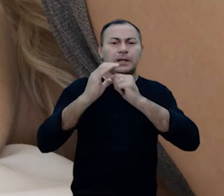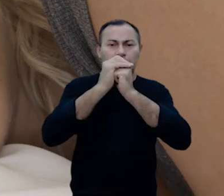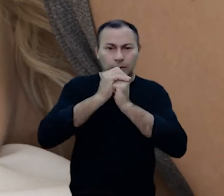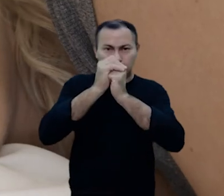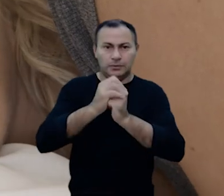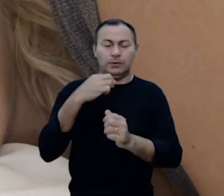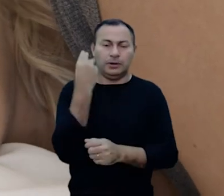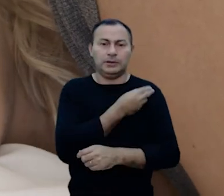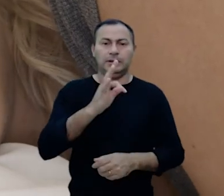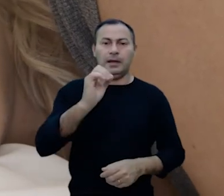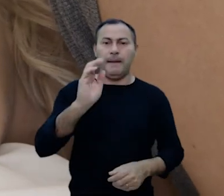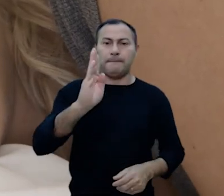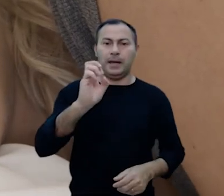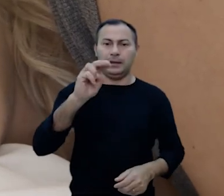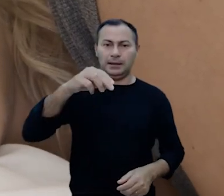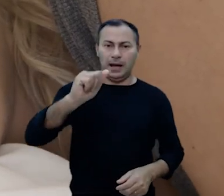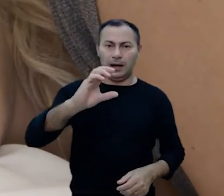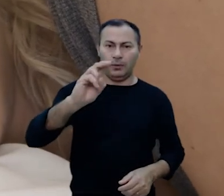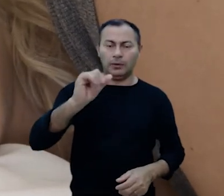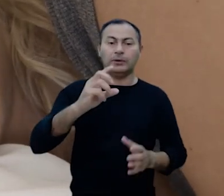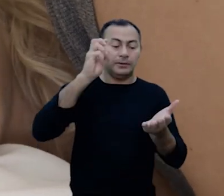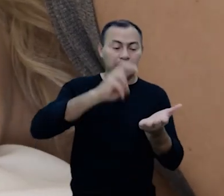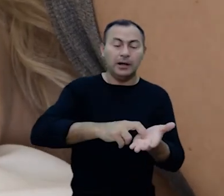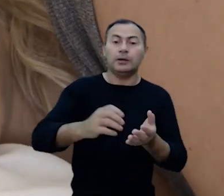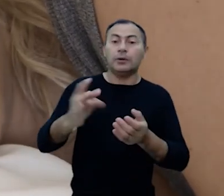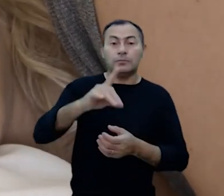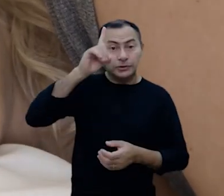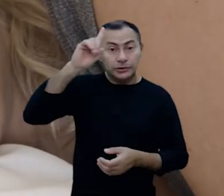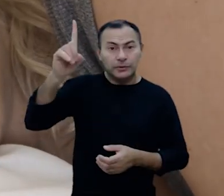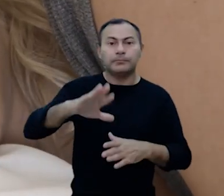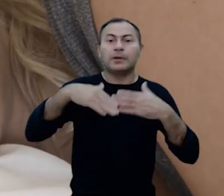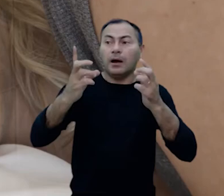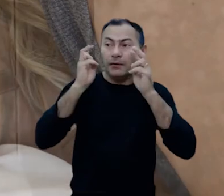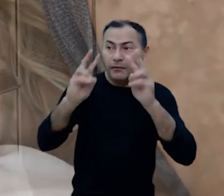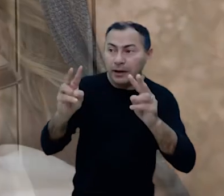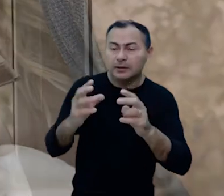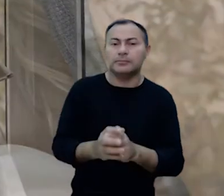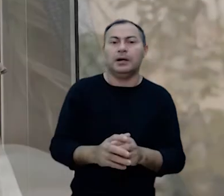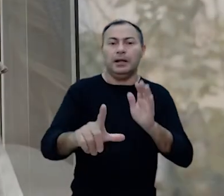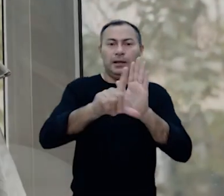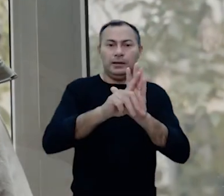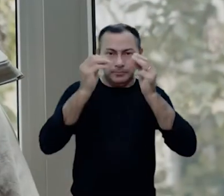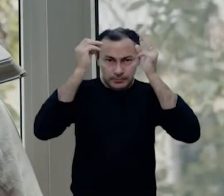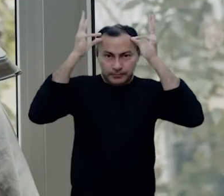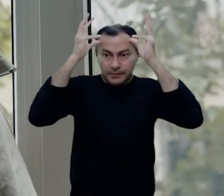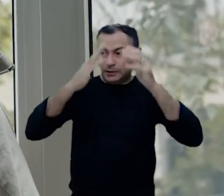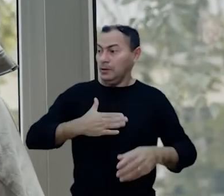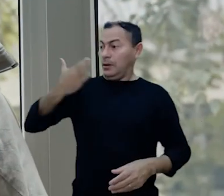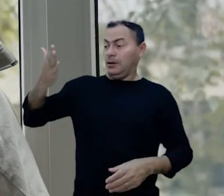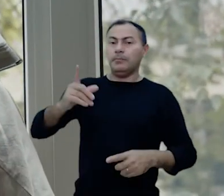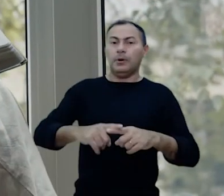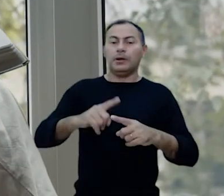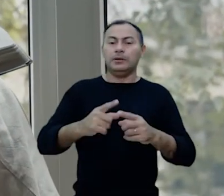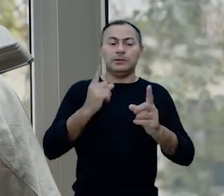tenda de adoração nosso tabernáculo é pela manhã quando despertamos para um novo dia quando olhamos para a lei de Moisés até